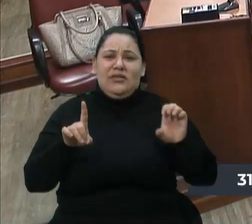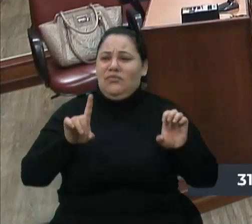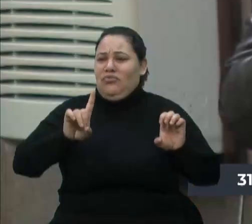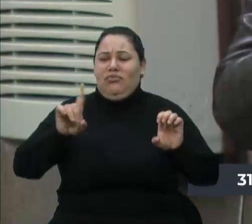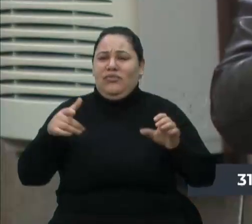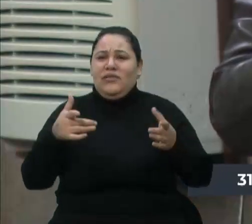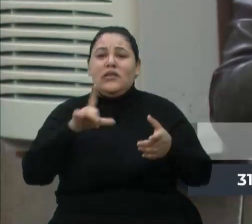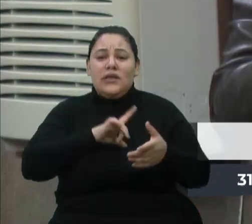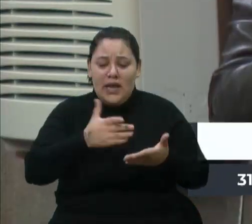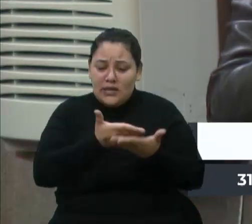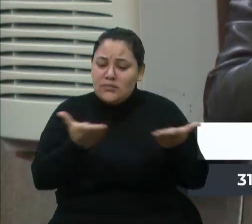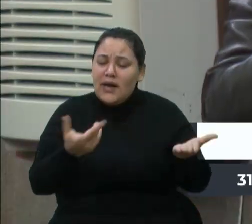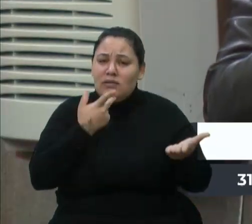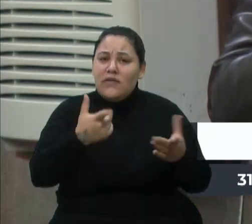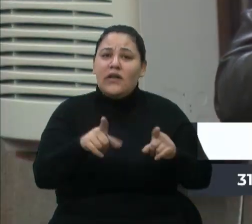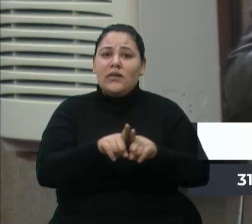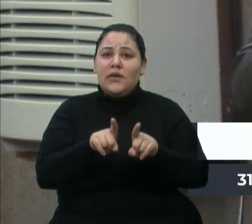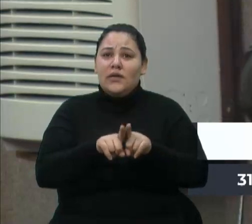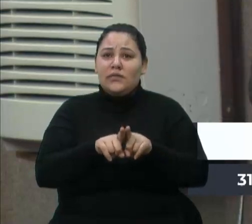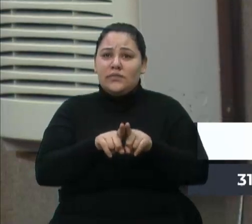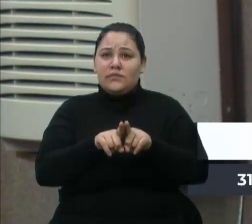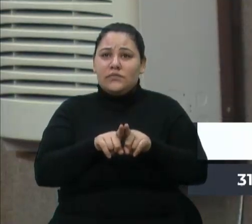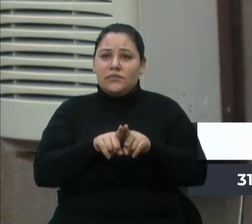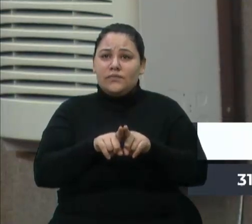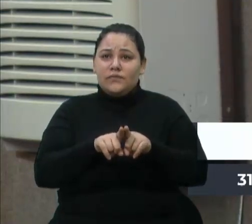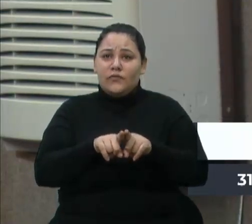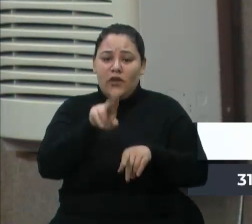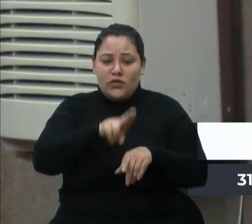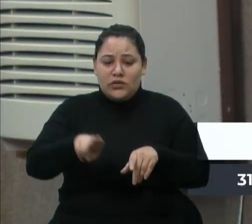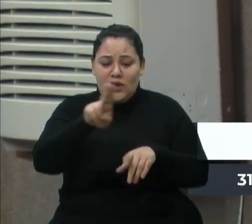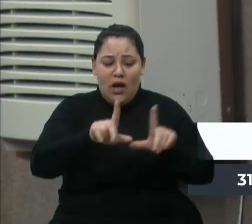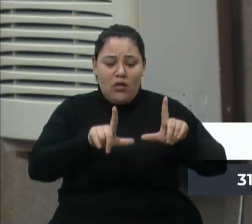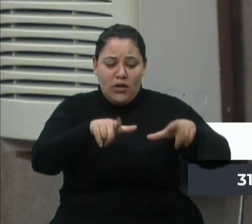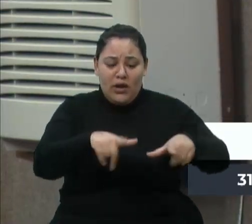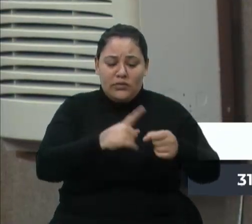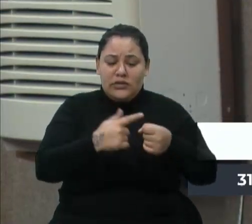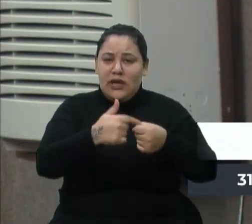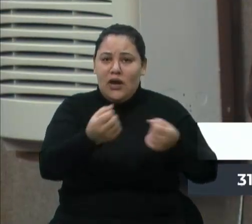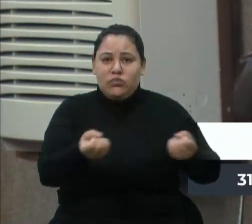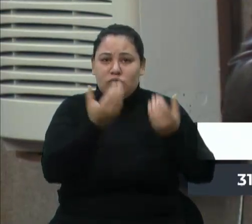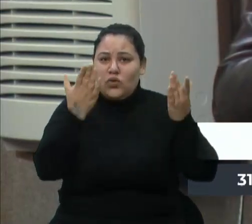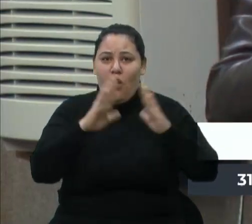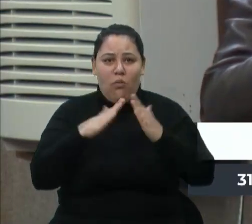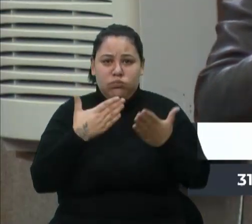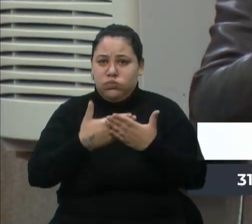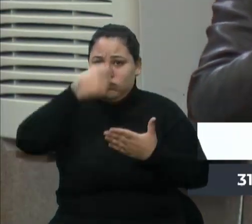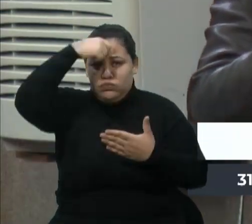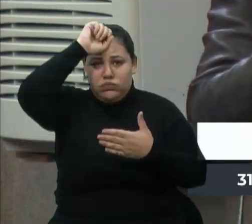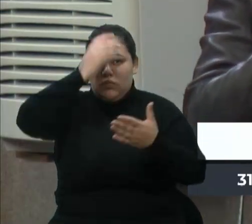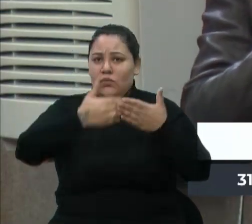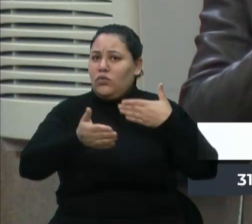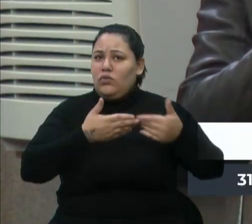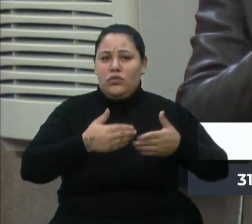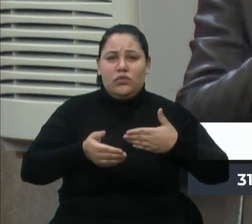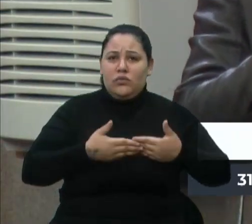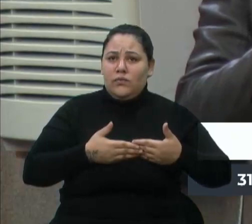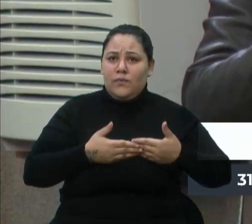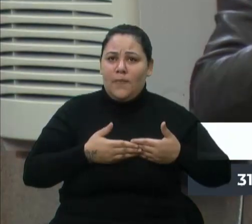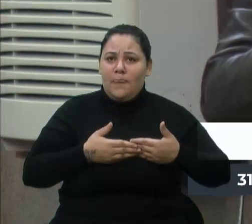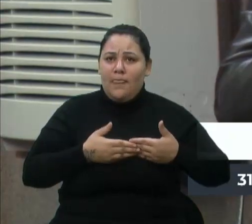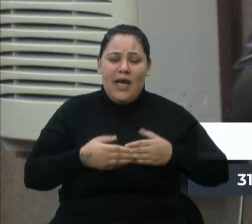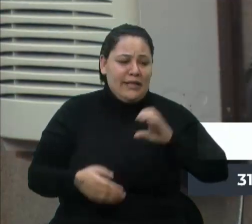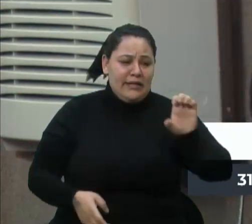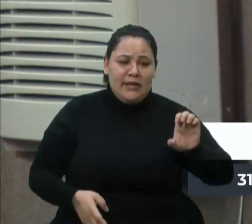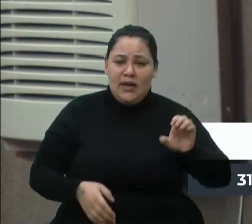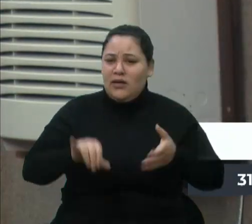tem espaço para falar. Vai usar qualquer local da cidade, uma casa de eventos, um colégio, uma escola, uma universidade. O outro é membro da esquerda, é